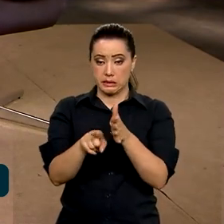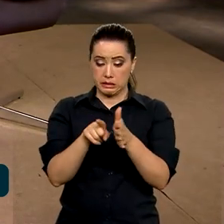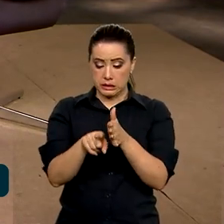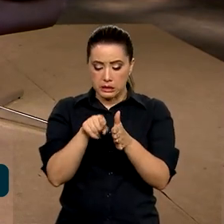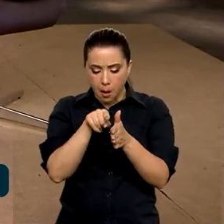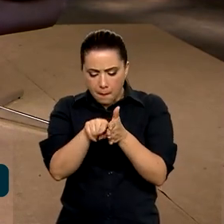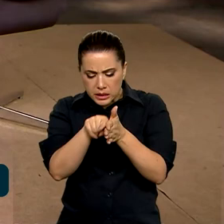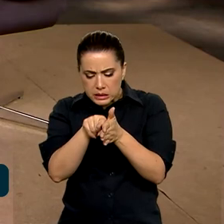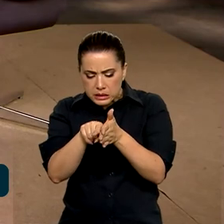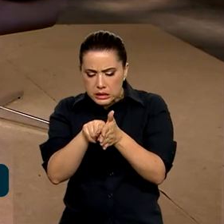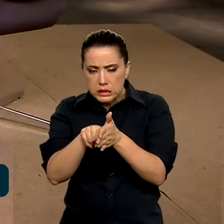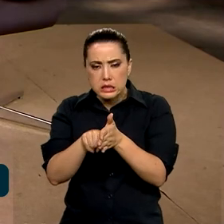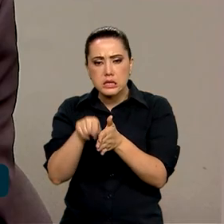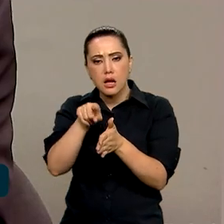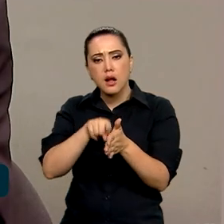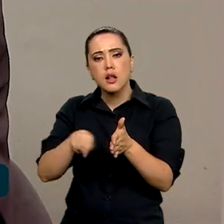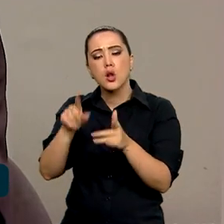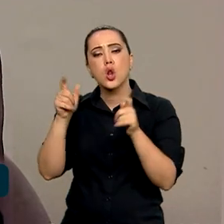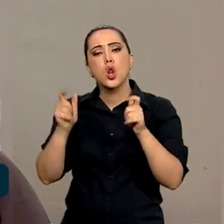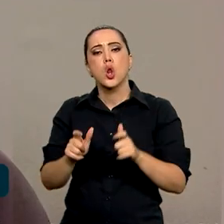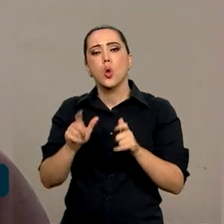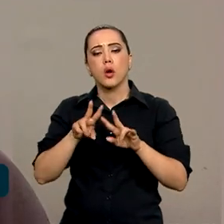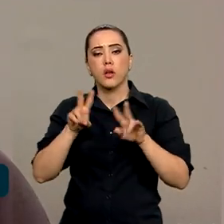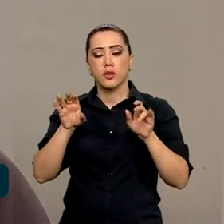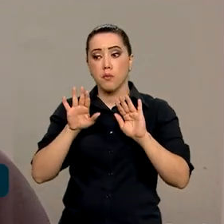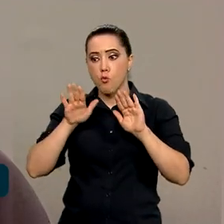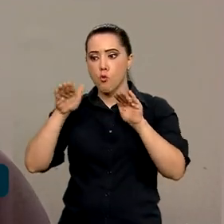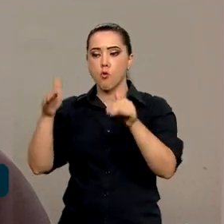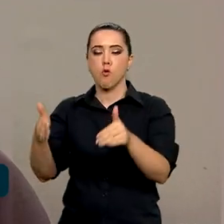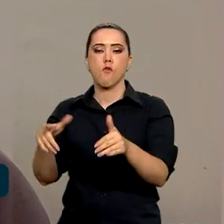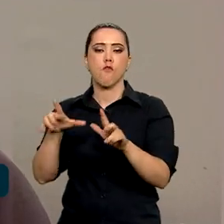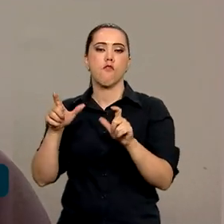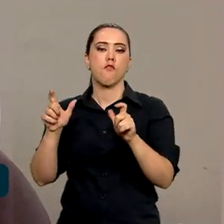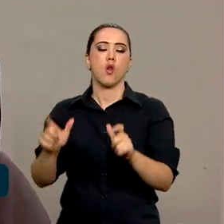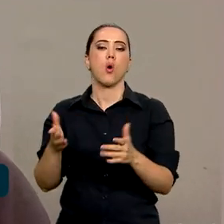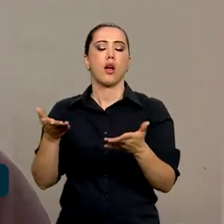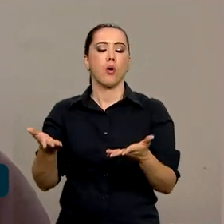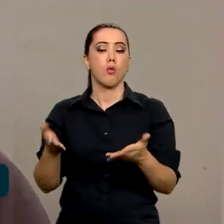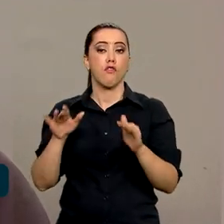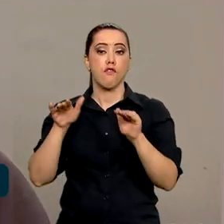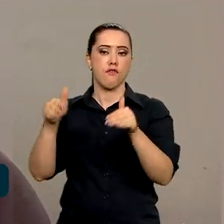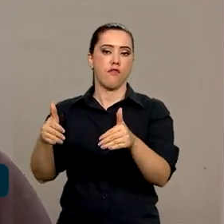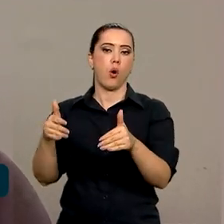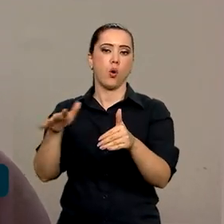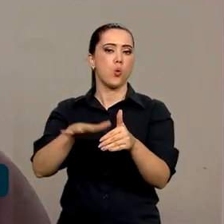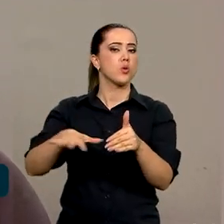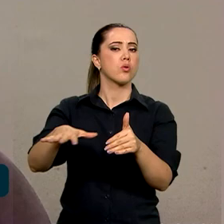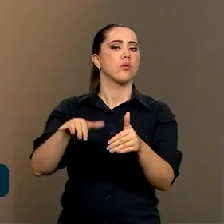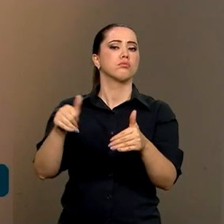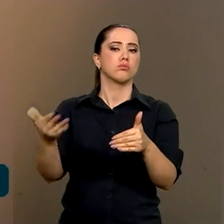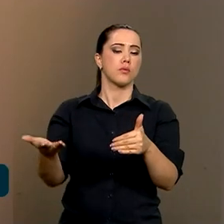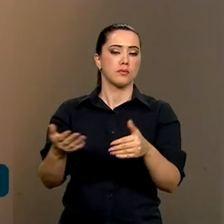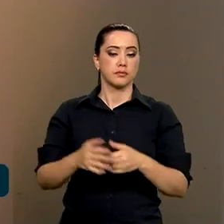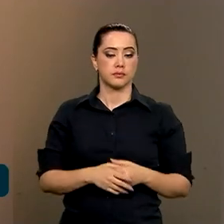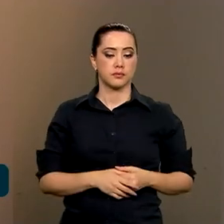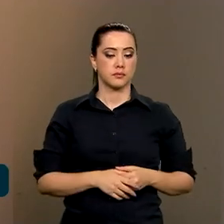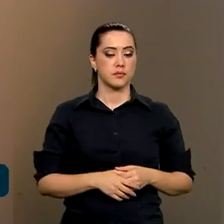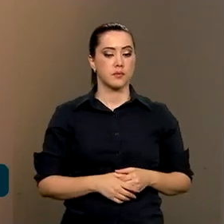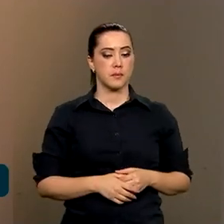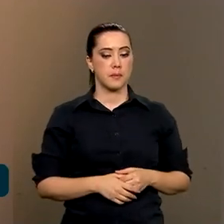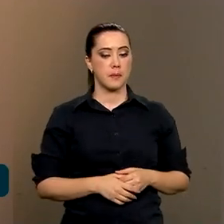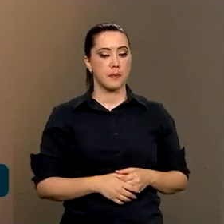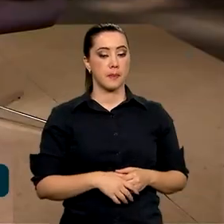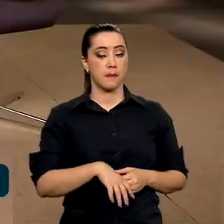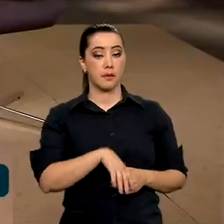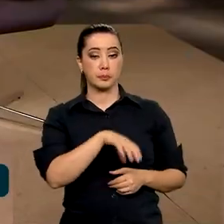voltada para uma determinada cultura, para uma determinada área? Como é que é a estruturação da Embrapa? A Embrapa foi criada